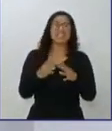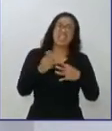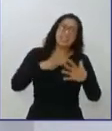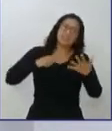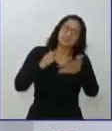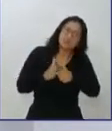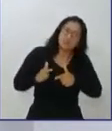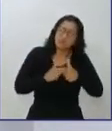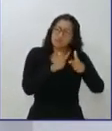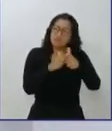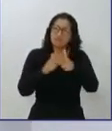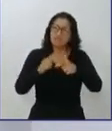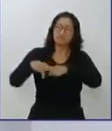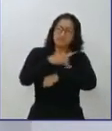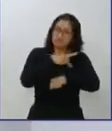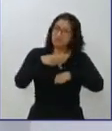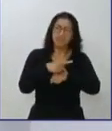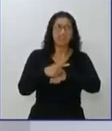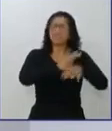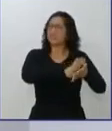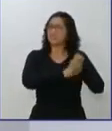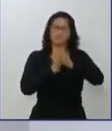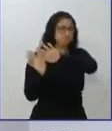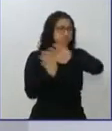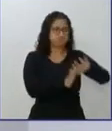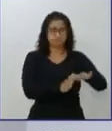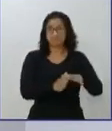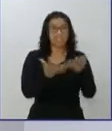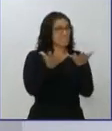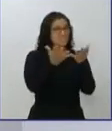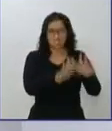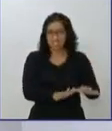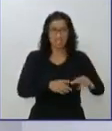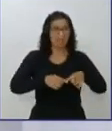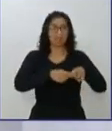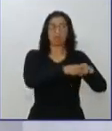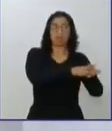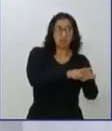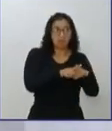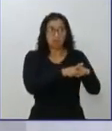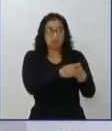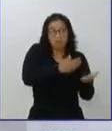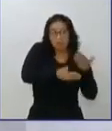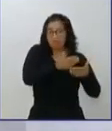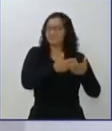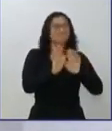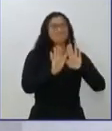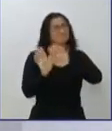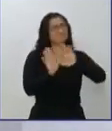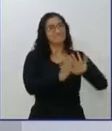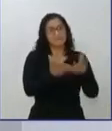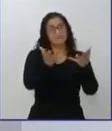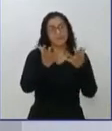Chega de conchavos, chega da velha política. É isso que nós queremos. Eu agradeço sempre a fala do presidente